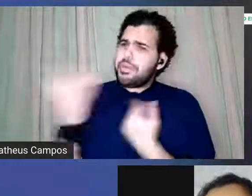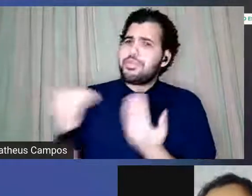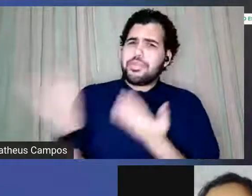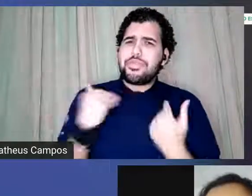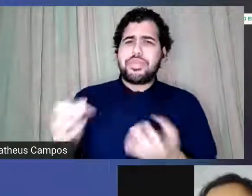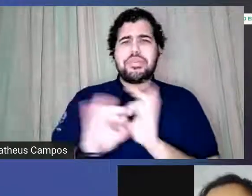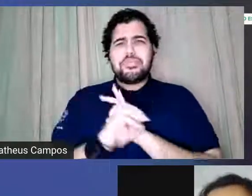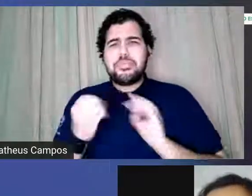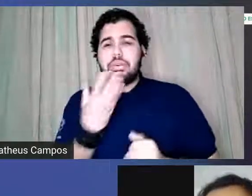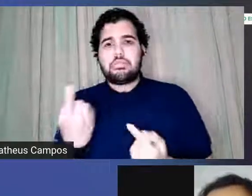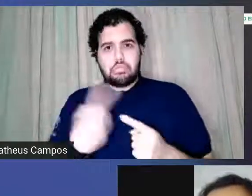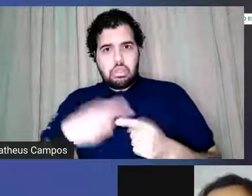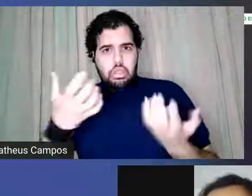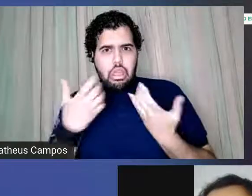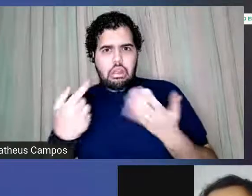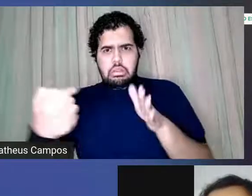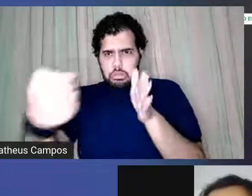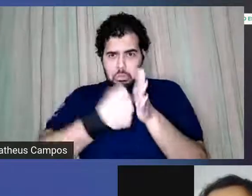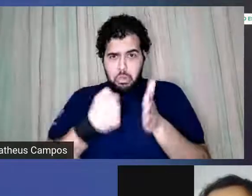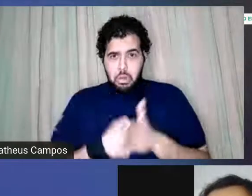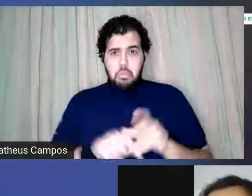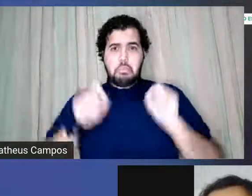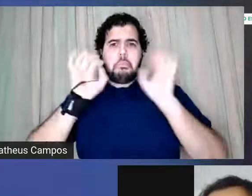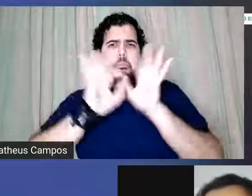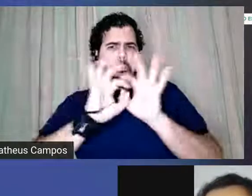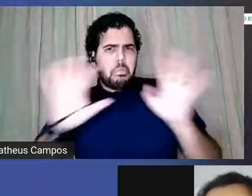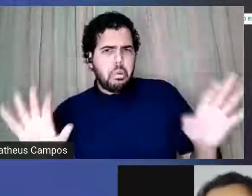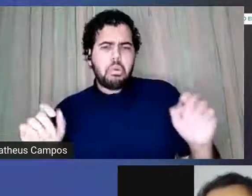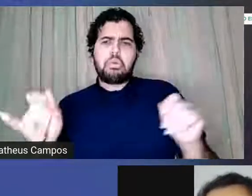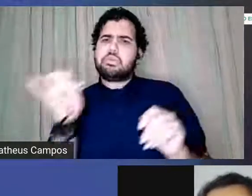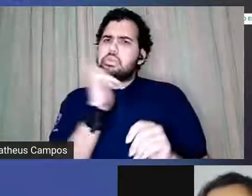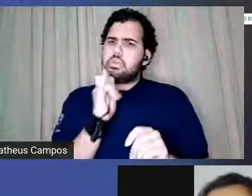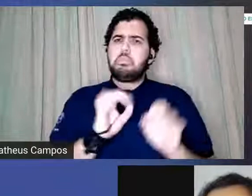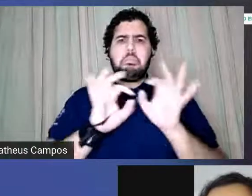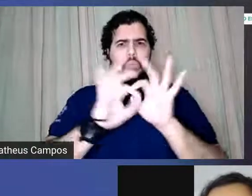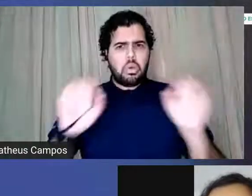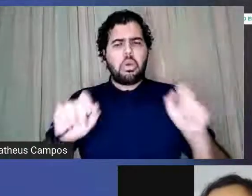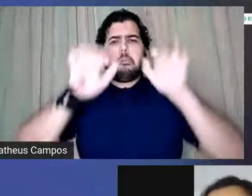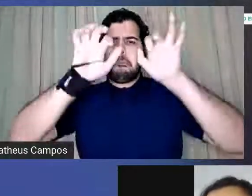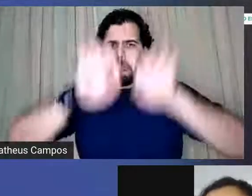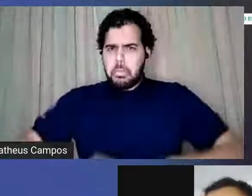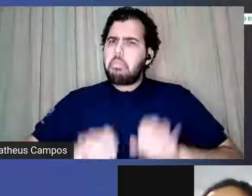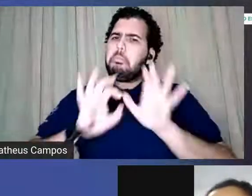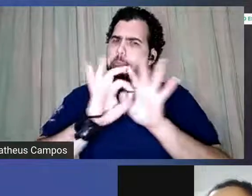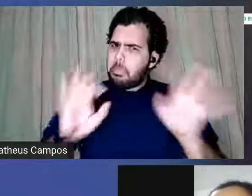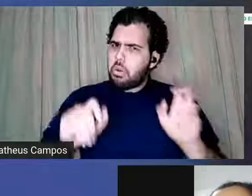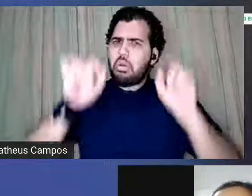alguém quer fazer uma pergunta pessoal pode ser pode ser pelo bate-papo mesmo